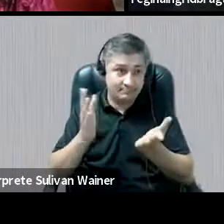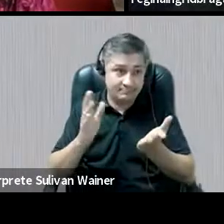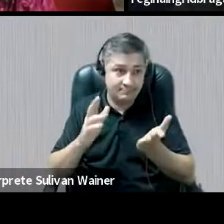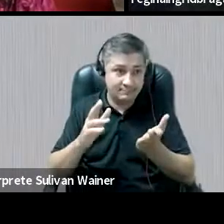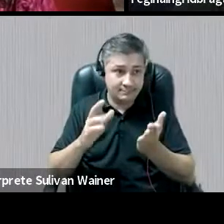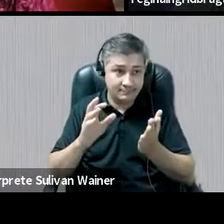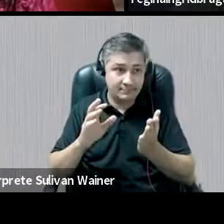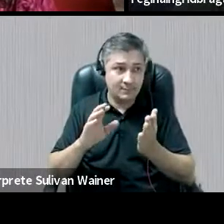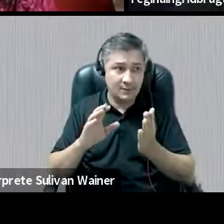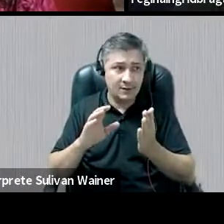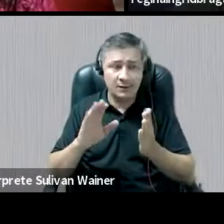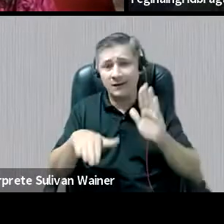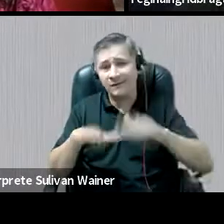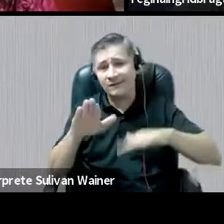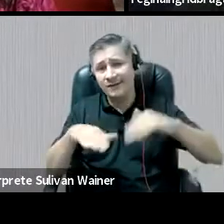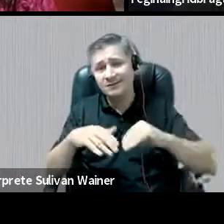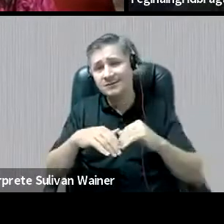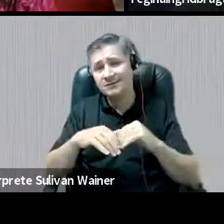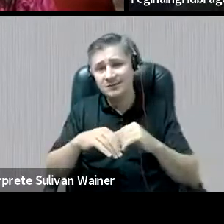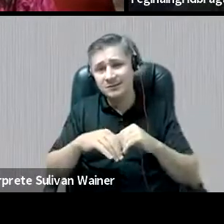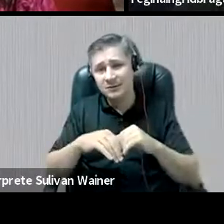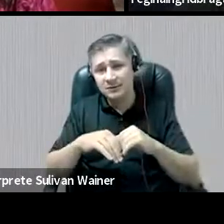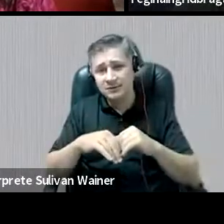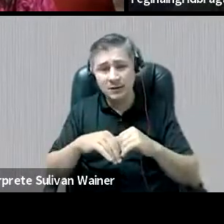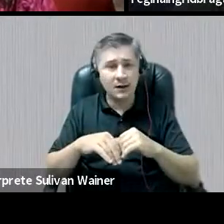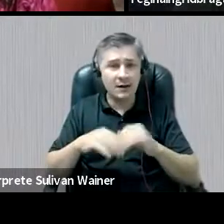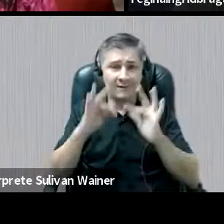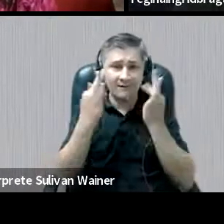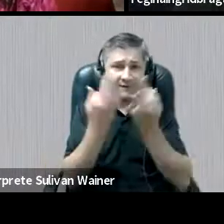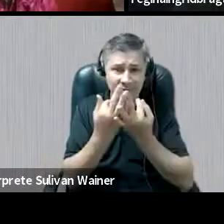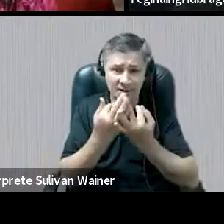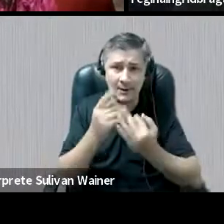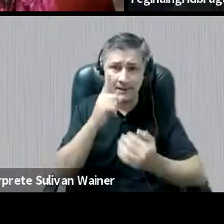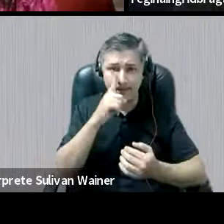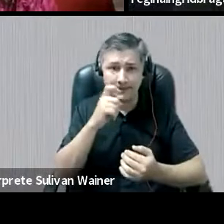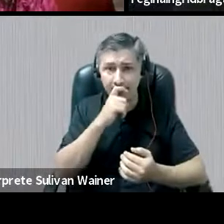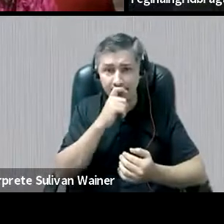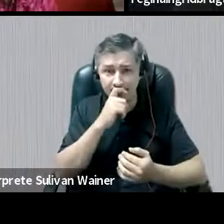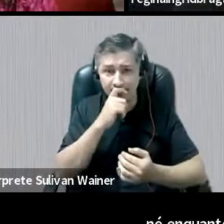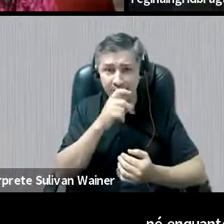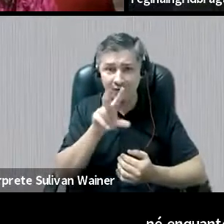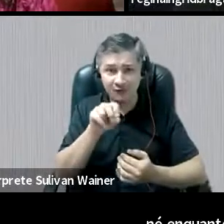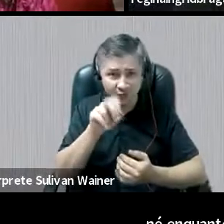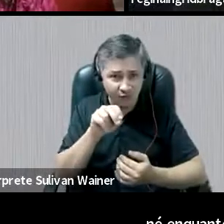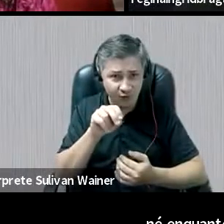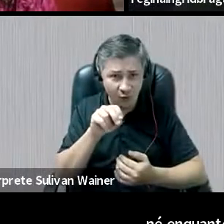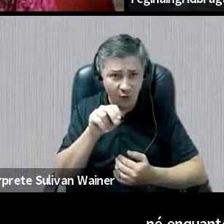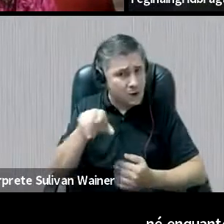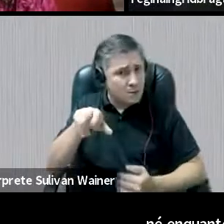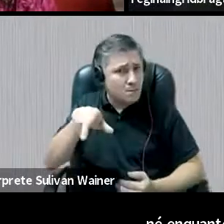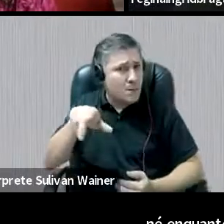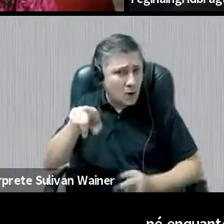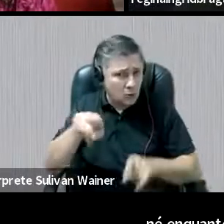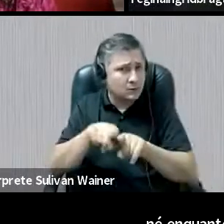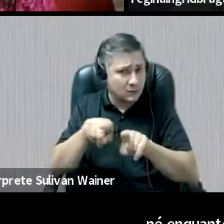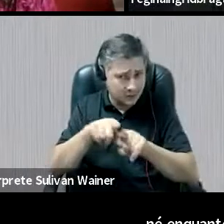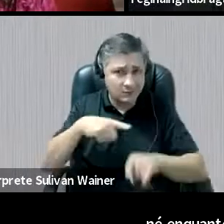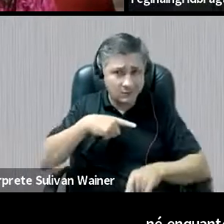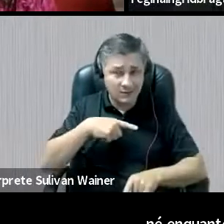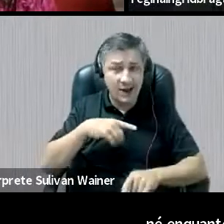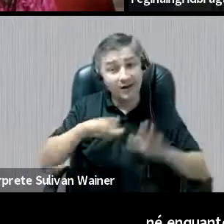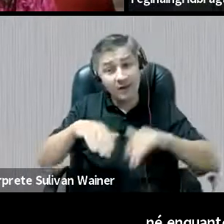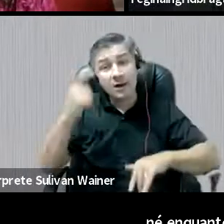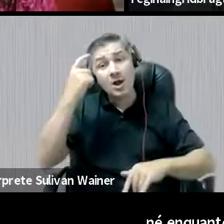enquanto que possivelmente, né, seus pais, pai, mãe, avós, e até irmãos, porque nós achávamos,